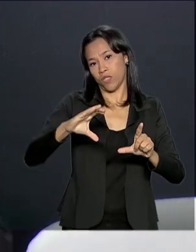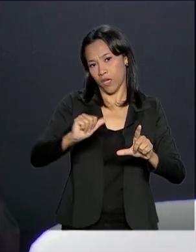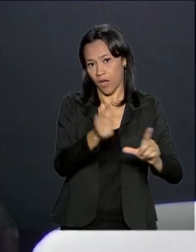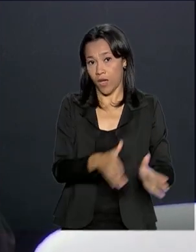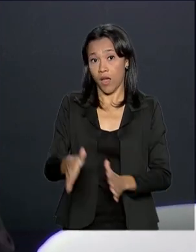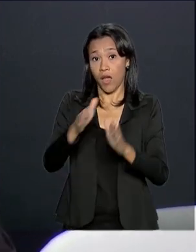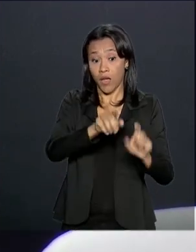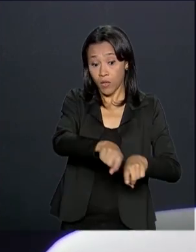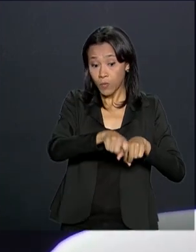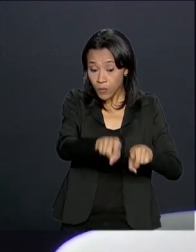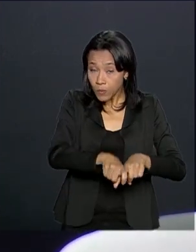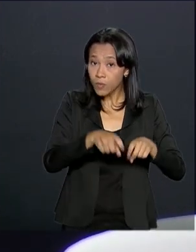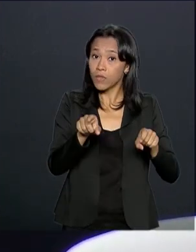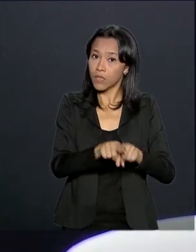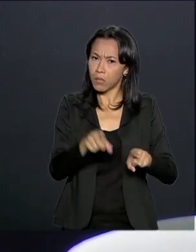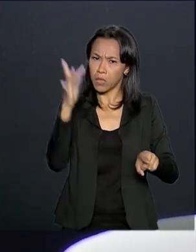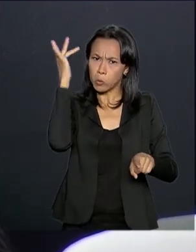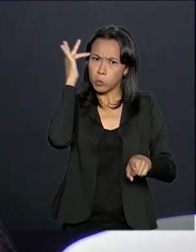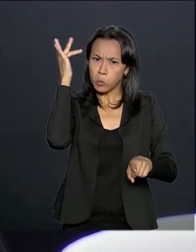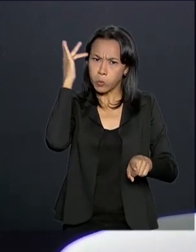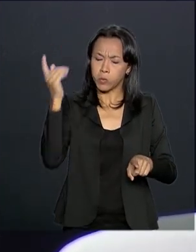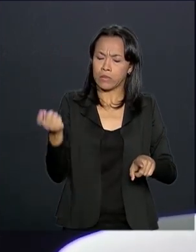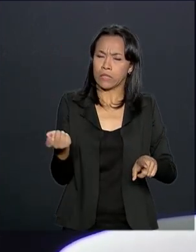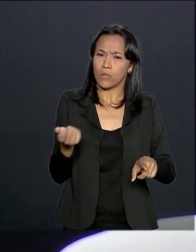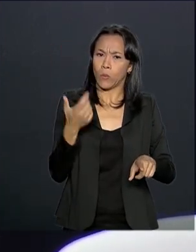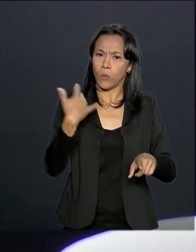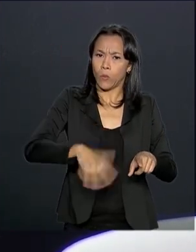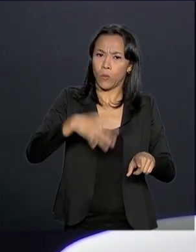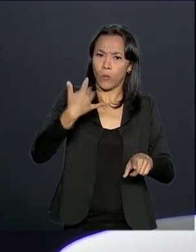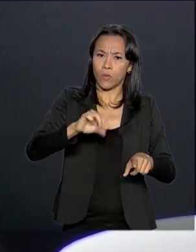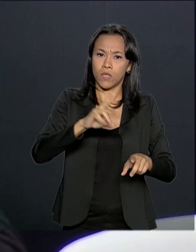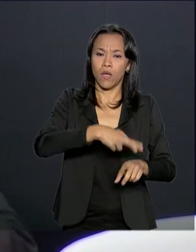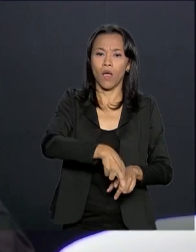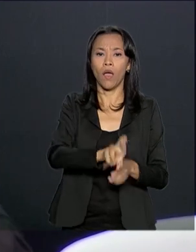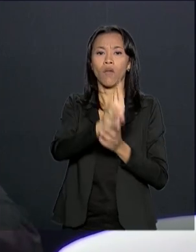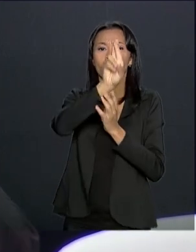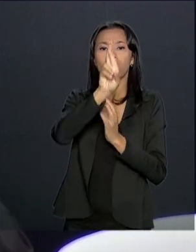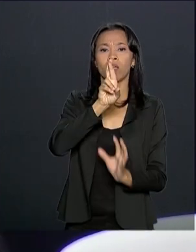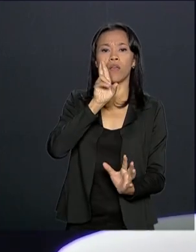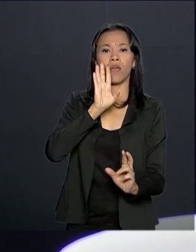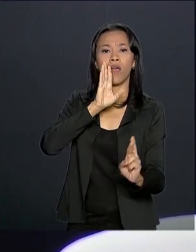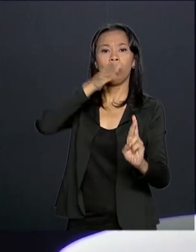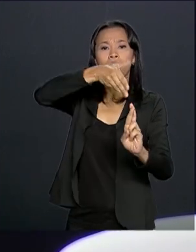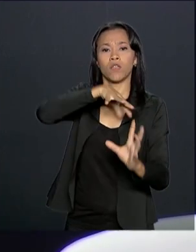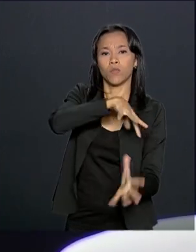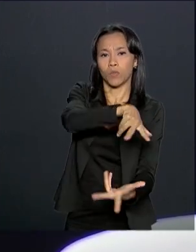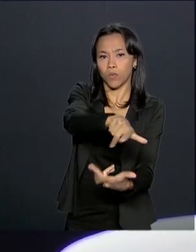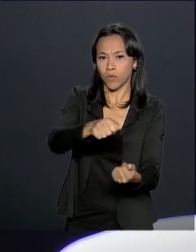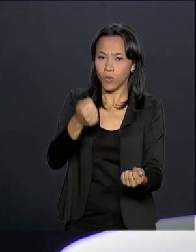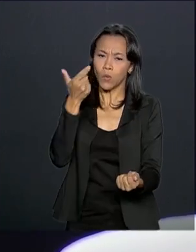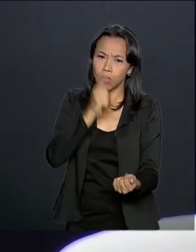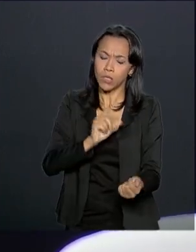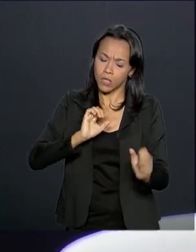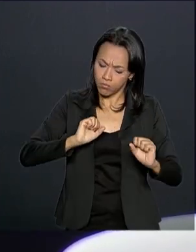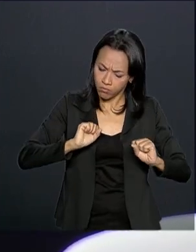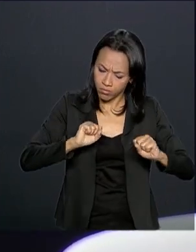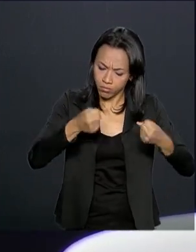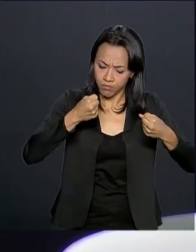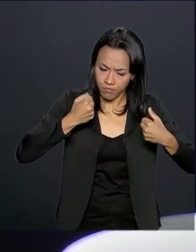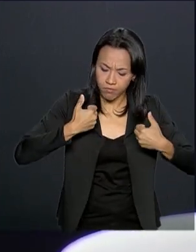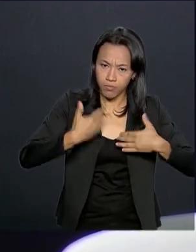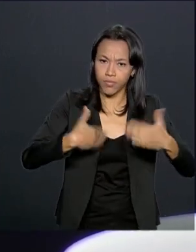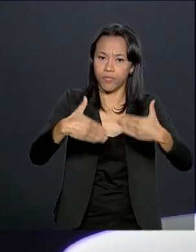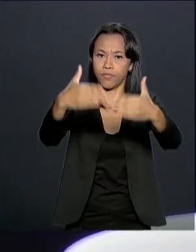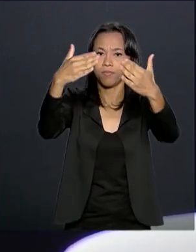com a capacidade que tem de ser o celeiro do mundo, deslanche e desabroche mais ainda, para que,